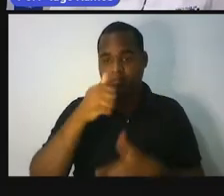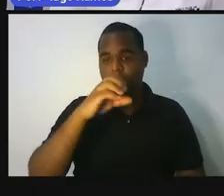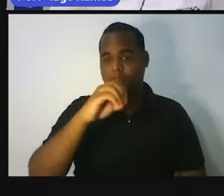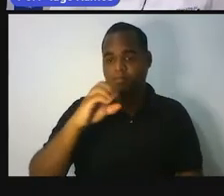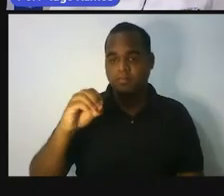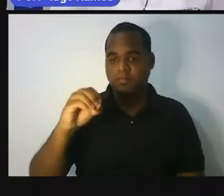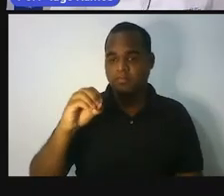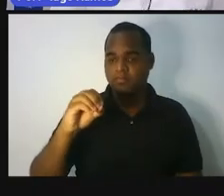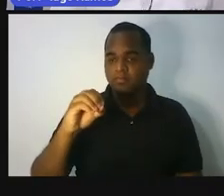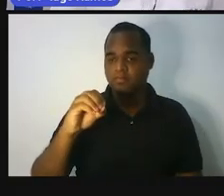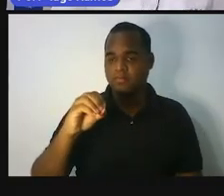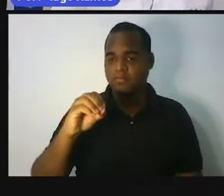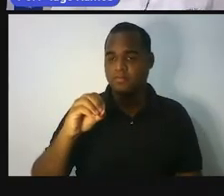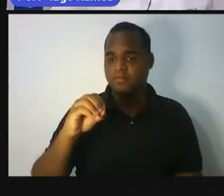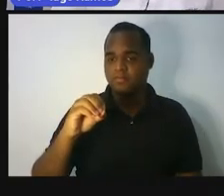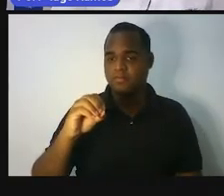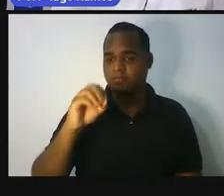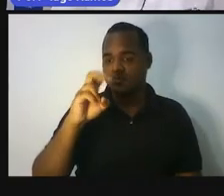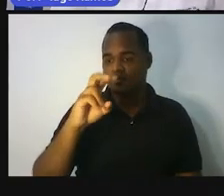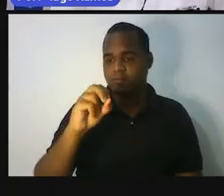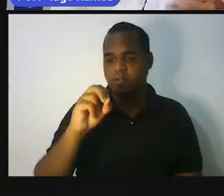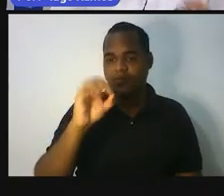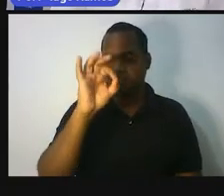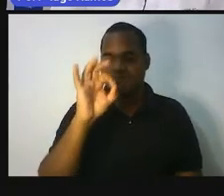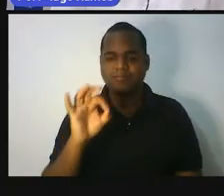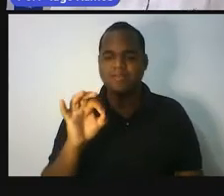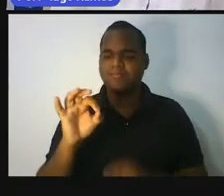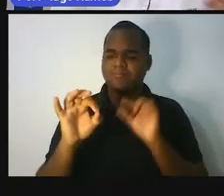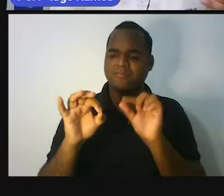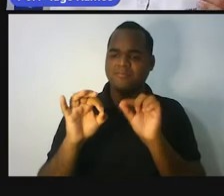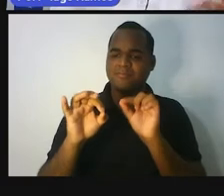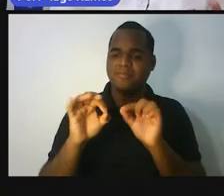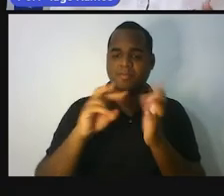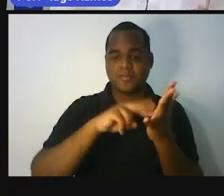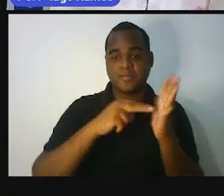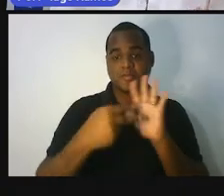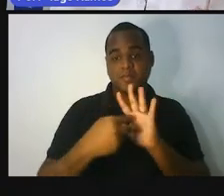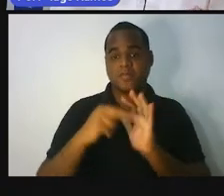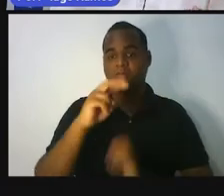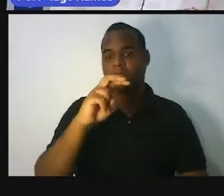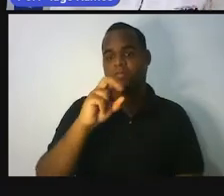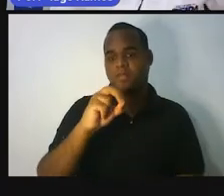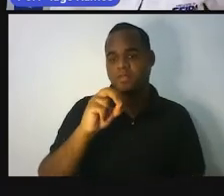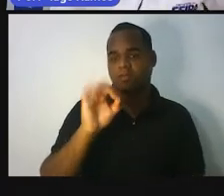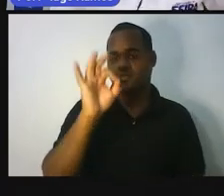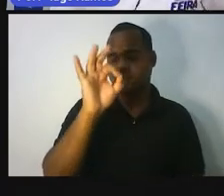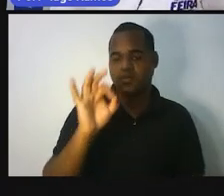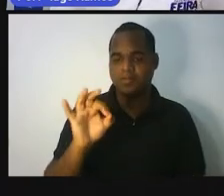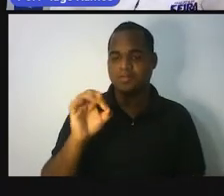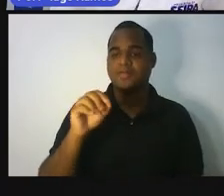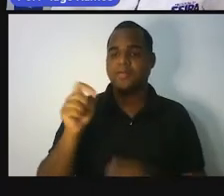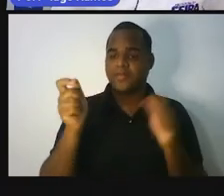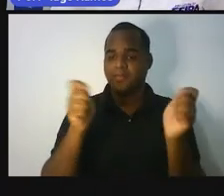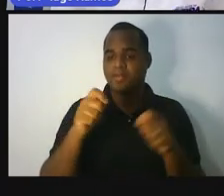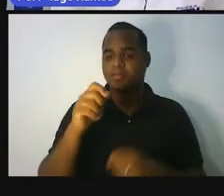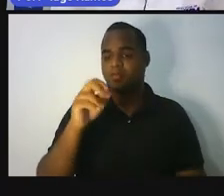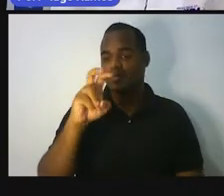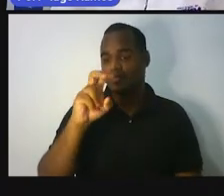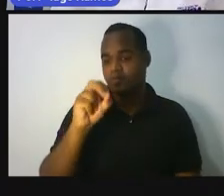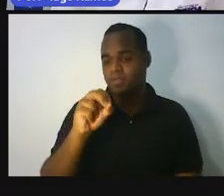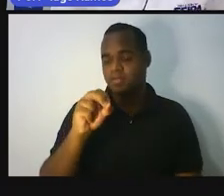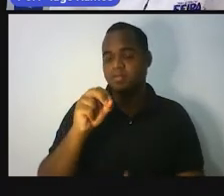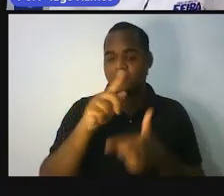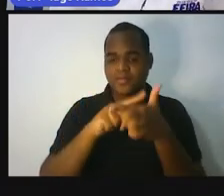Cinquenta por cento. O que é significa isso? Significa cinquenta dividido por cem.